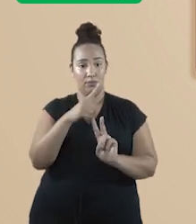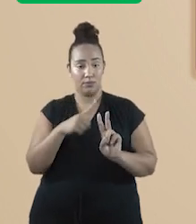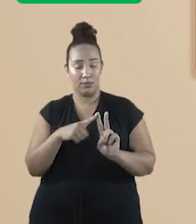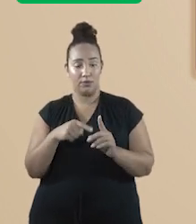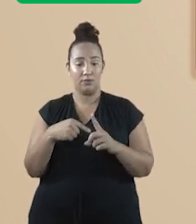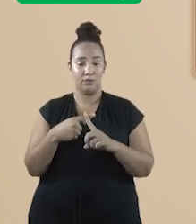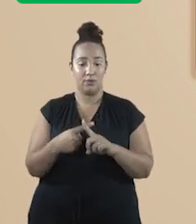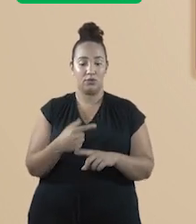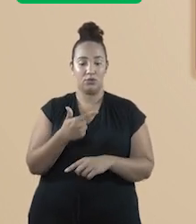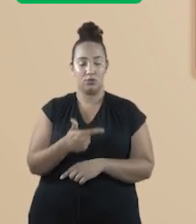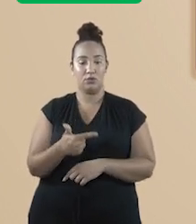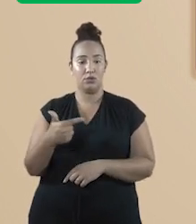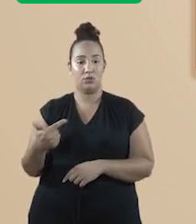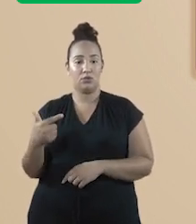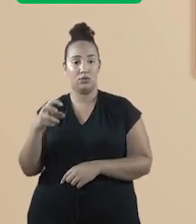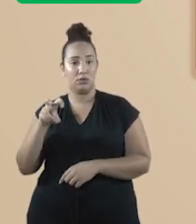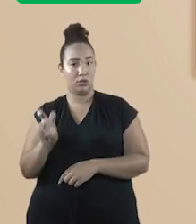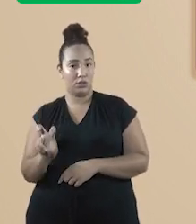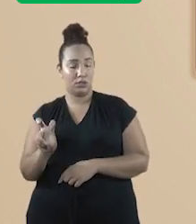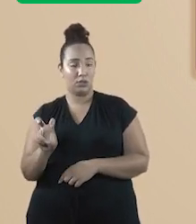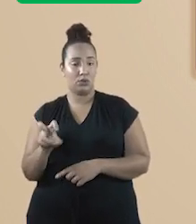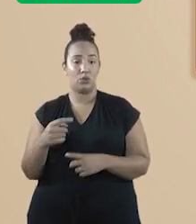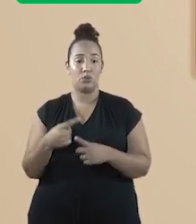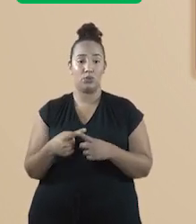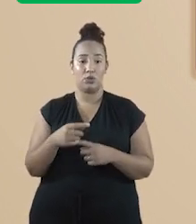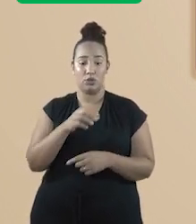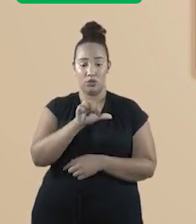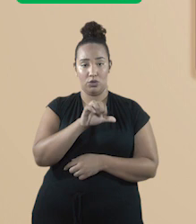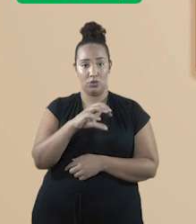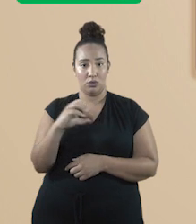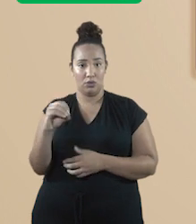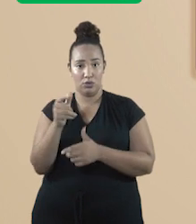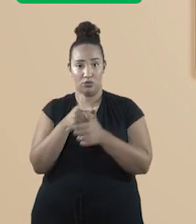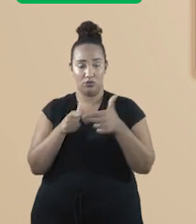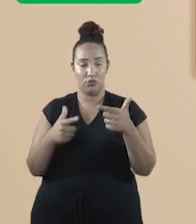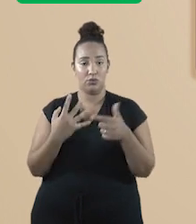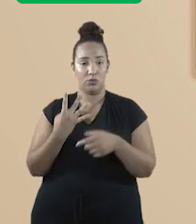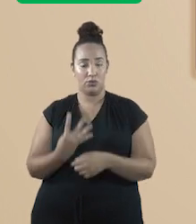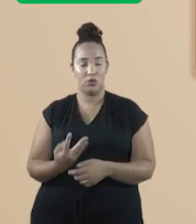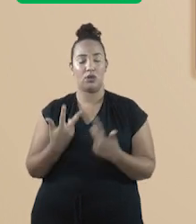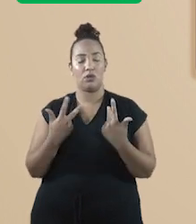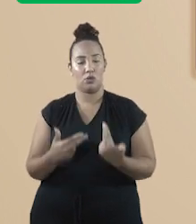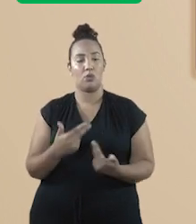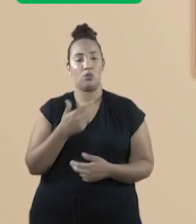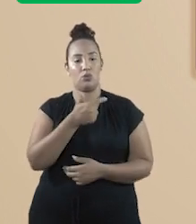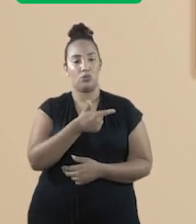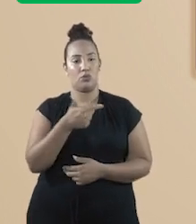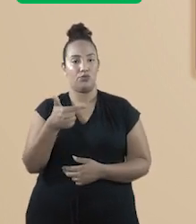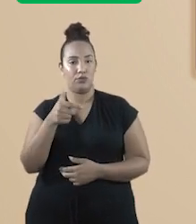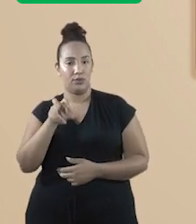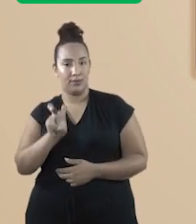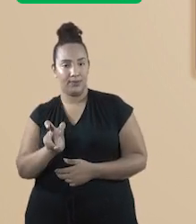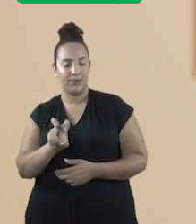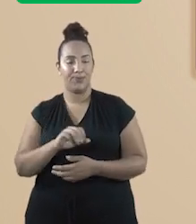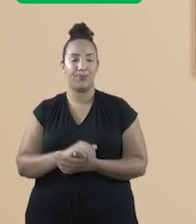225, pois 900 dividido por 4 é igual a 225.